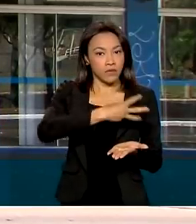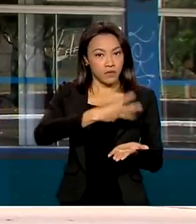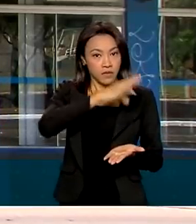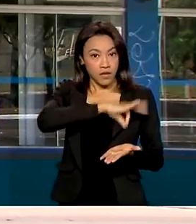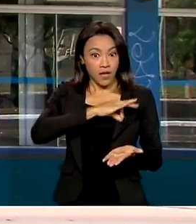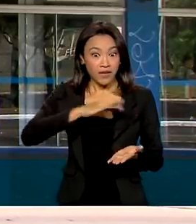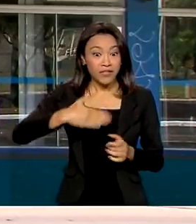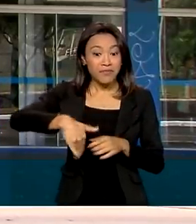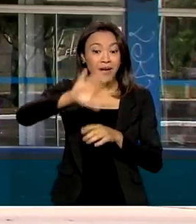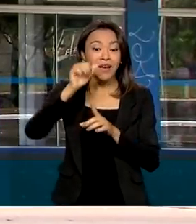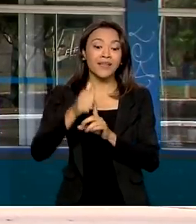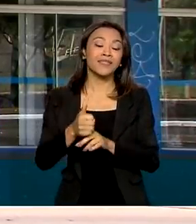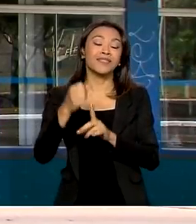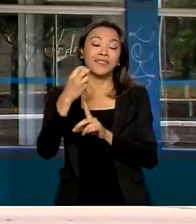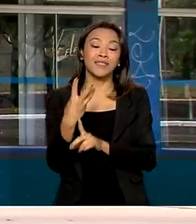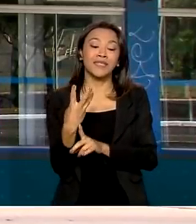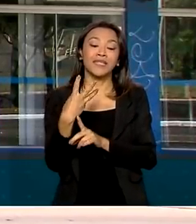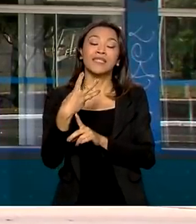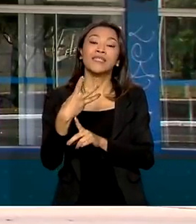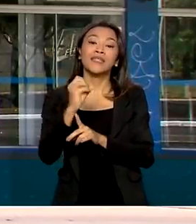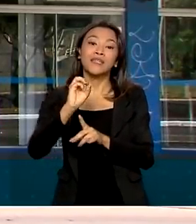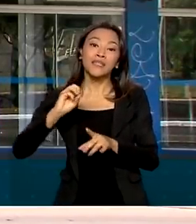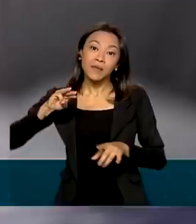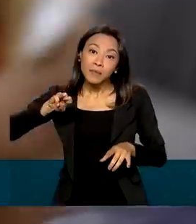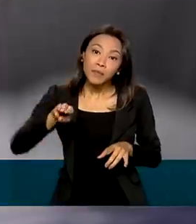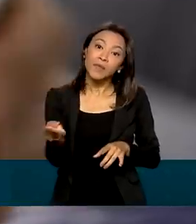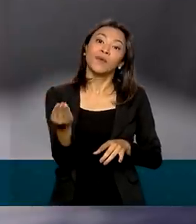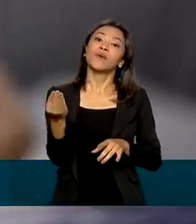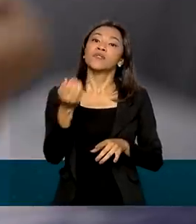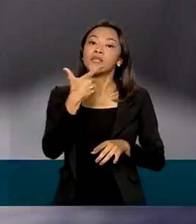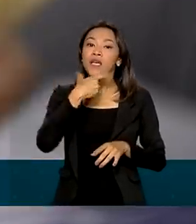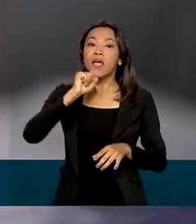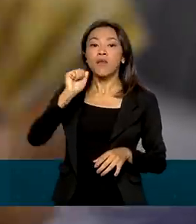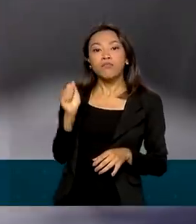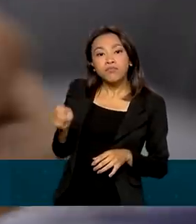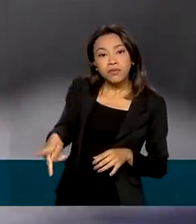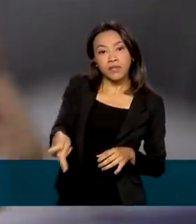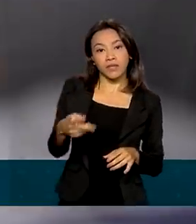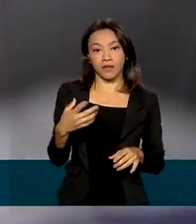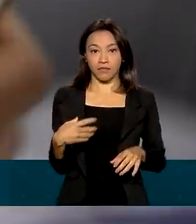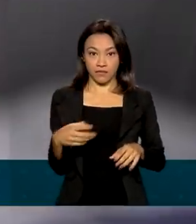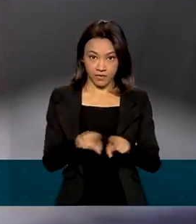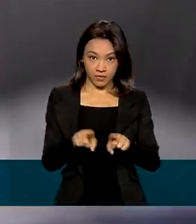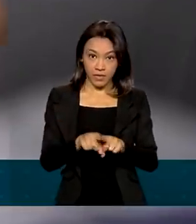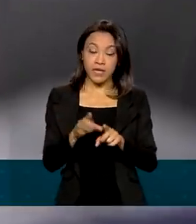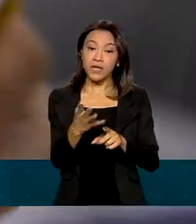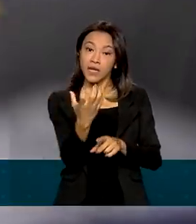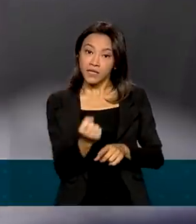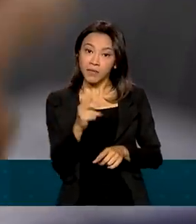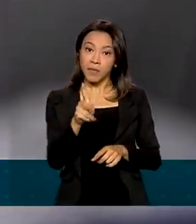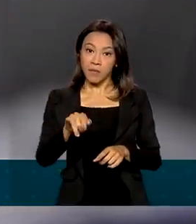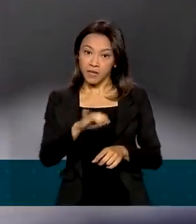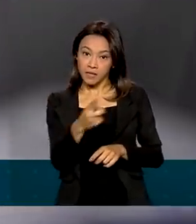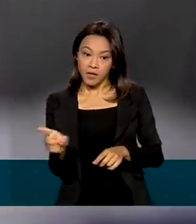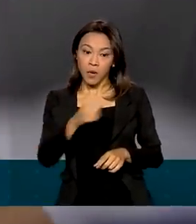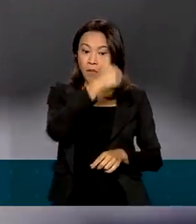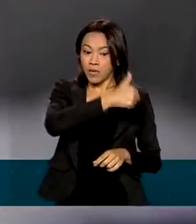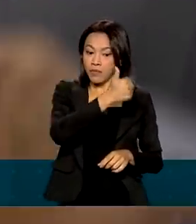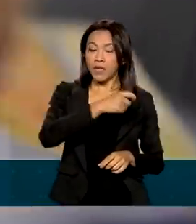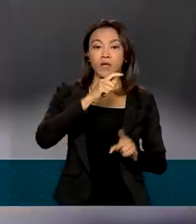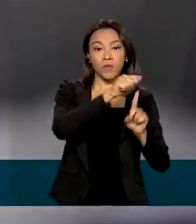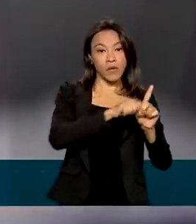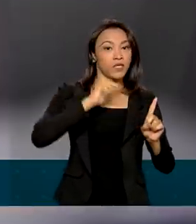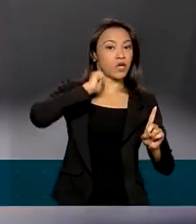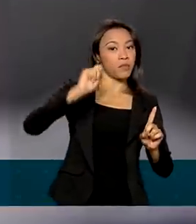30 milhões de aposentados e pensionistas do INSS. O pagamento será dividido em duas parcelas iguais, a primeira em